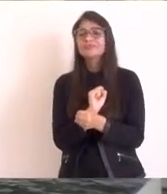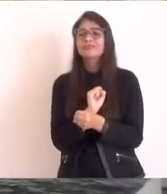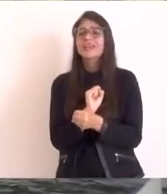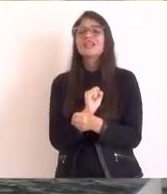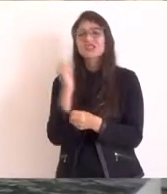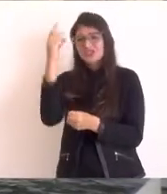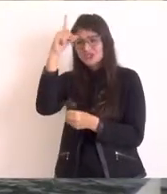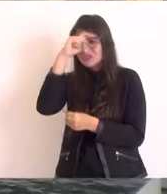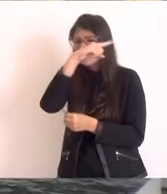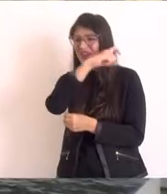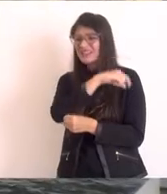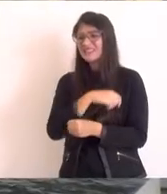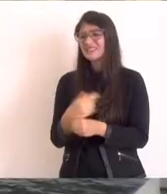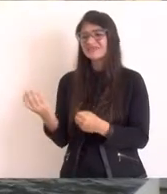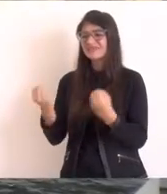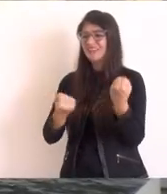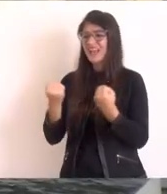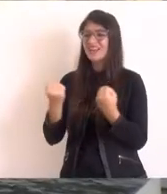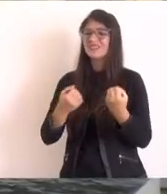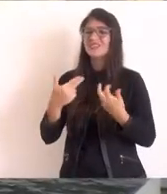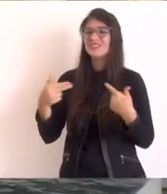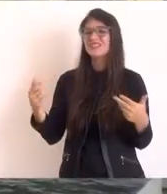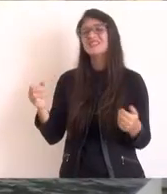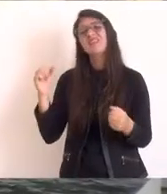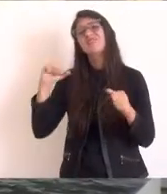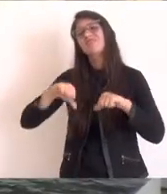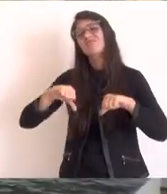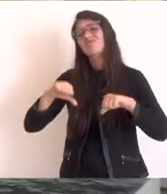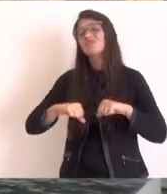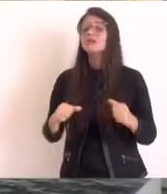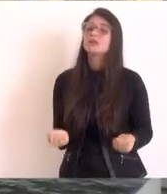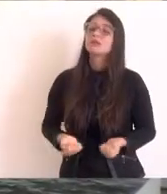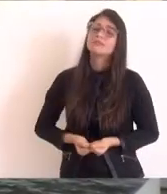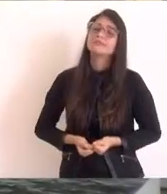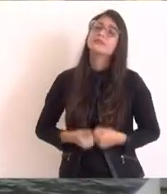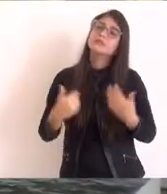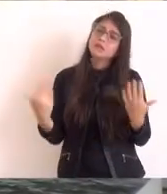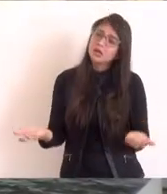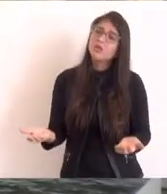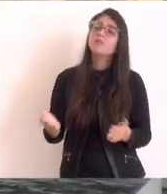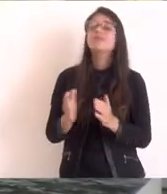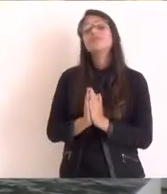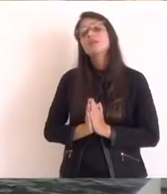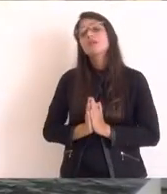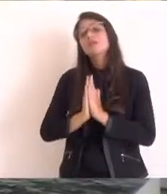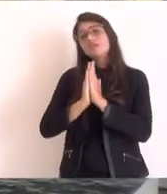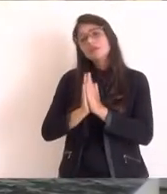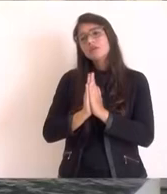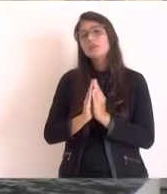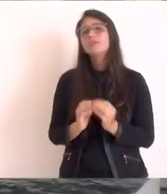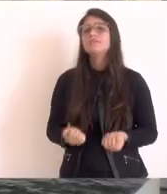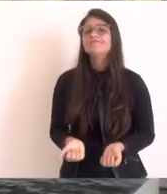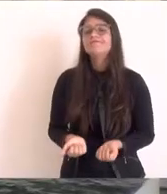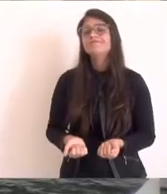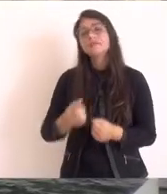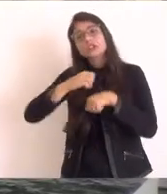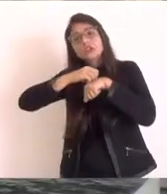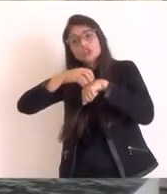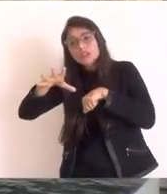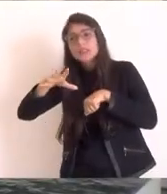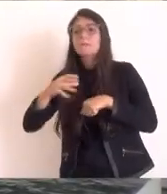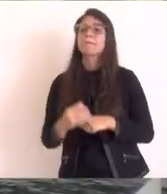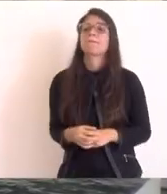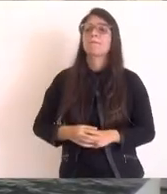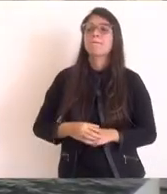as condições que não são muito favoráveis para a atuação deles. Então, fica aqui essa dica. claro